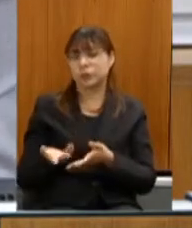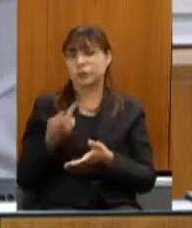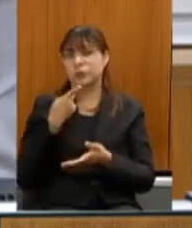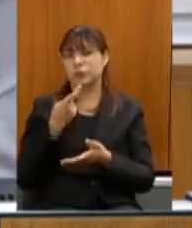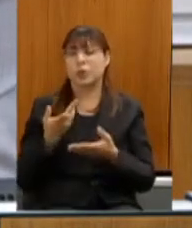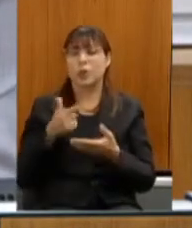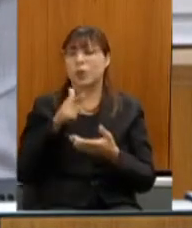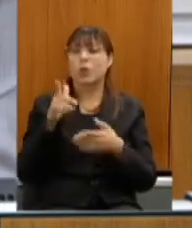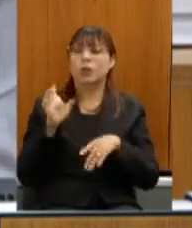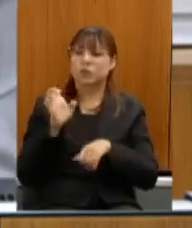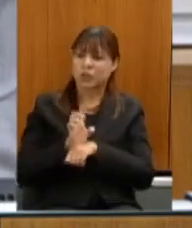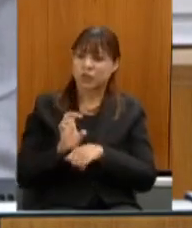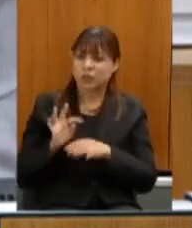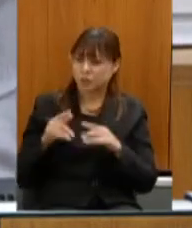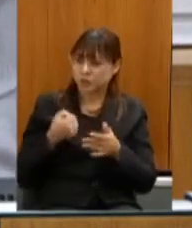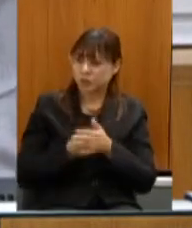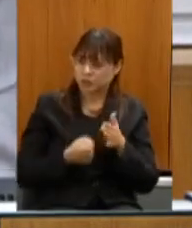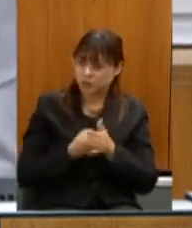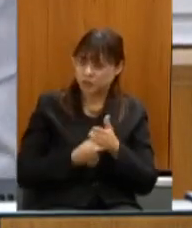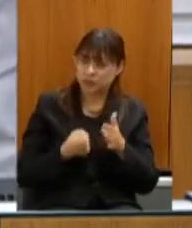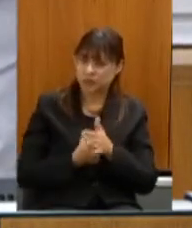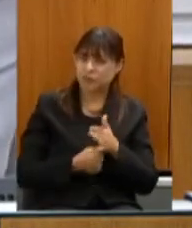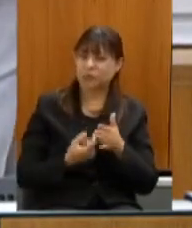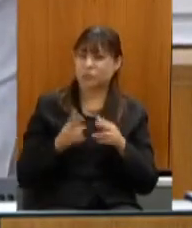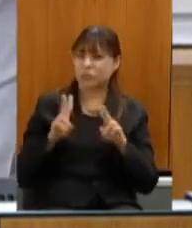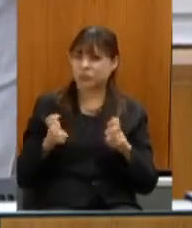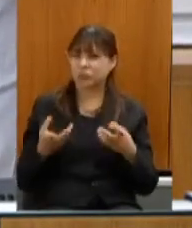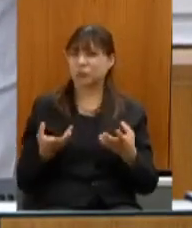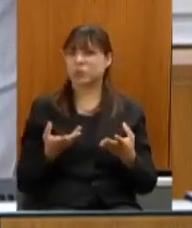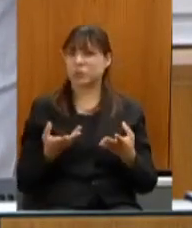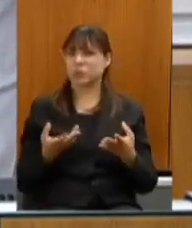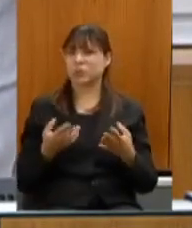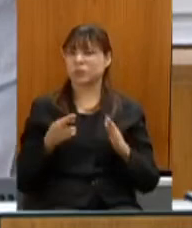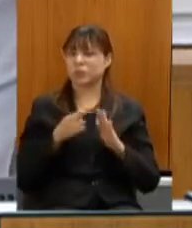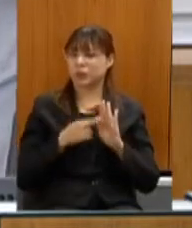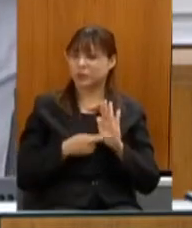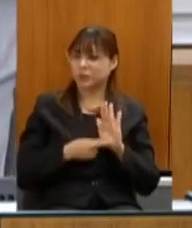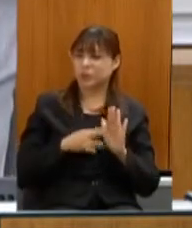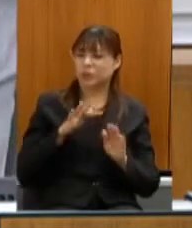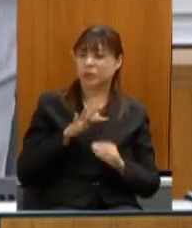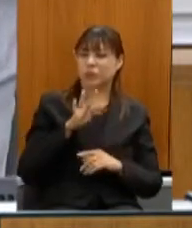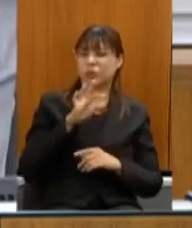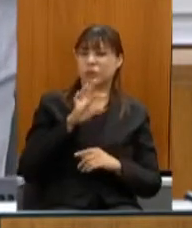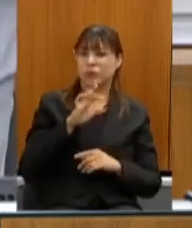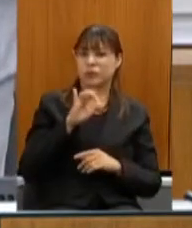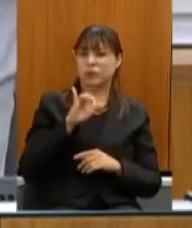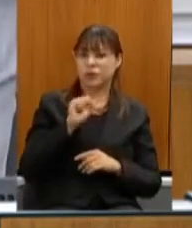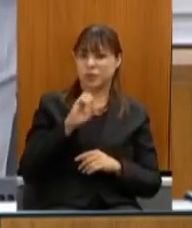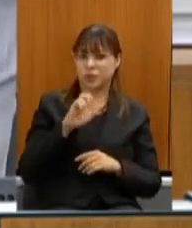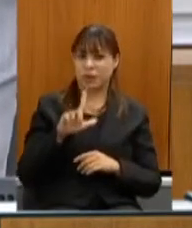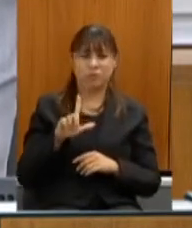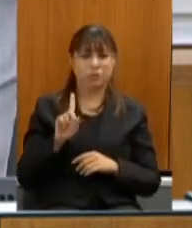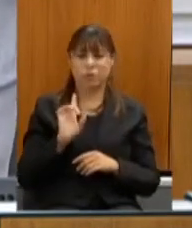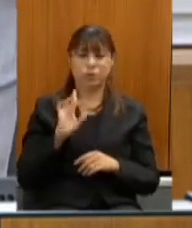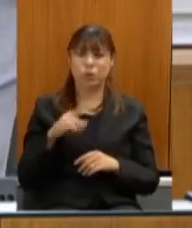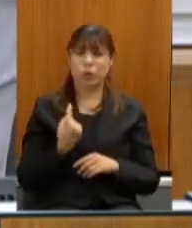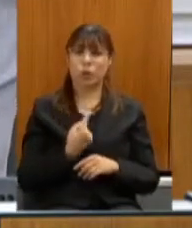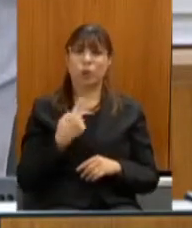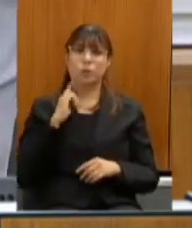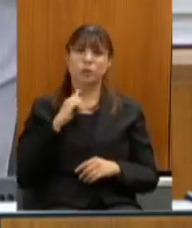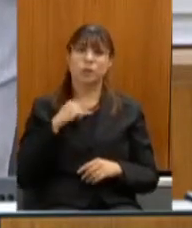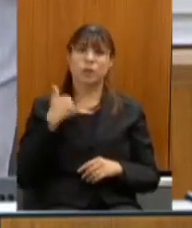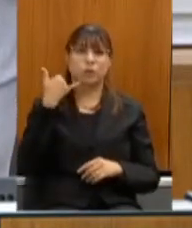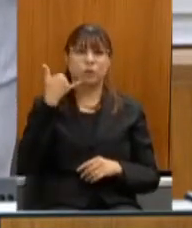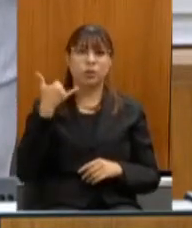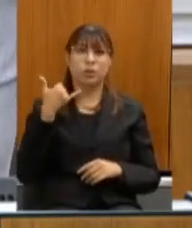os todos estados todo mundo está batalhando por essa questão da regularidade fiscal falou assim não só nós e aí eu fui ligar para os